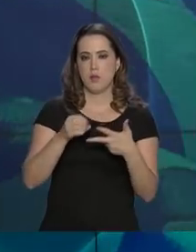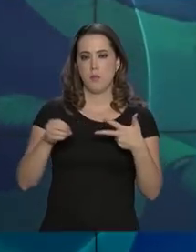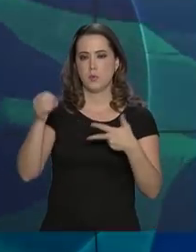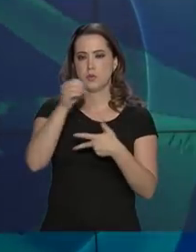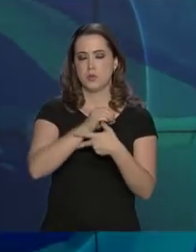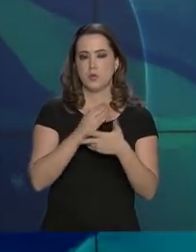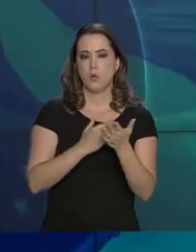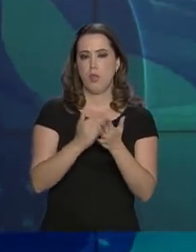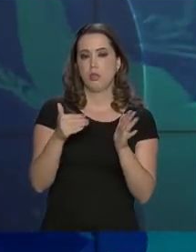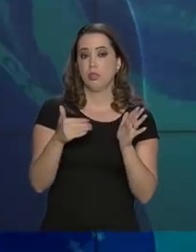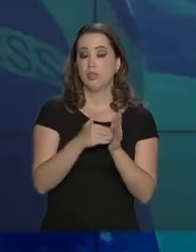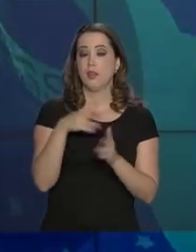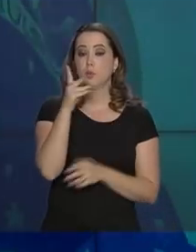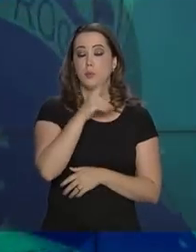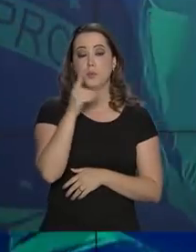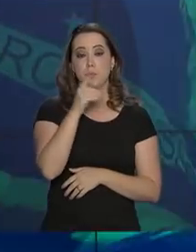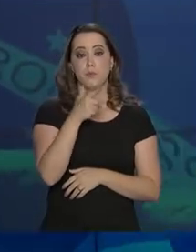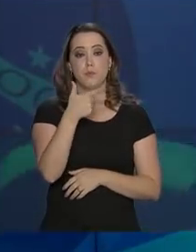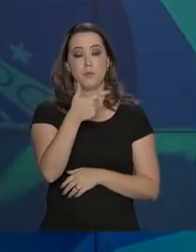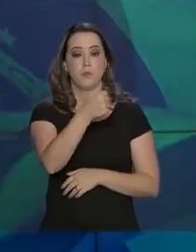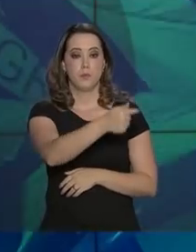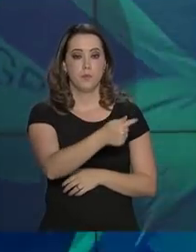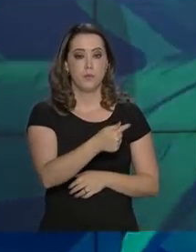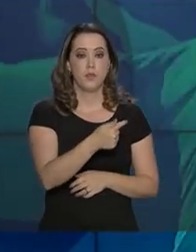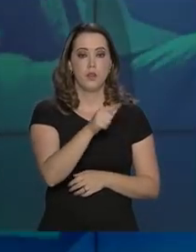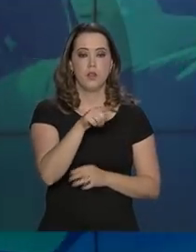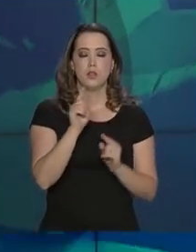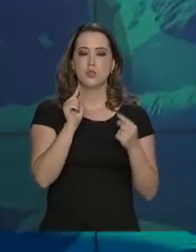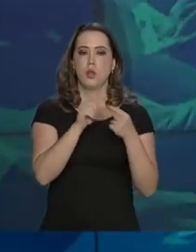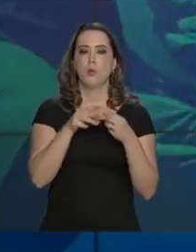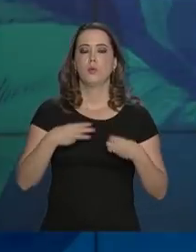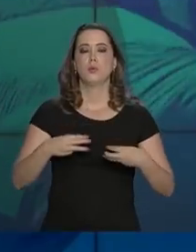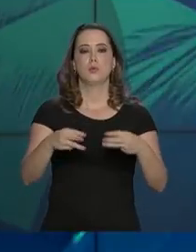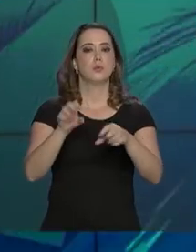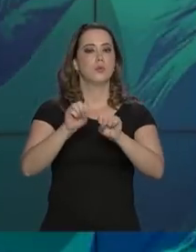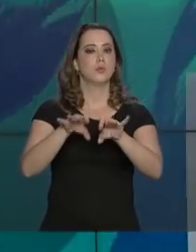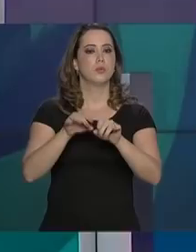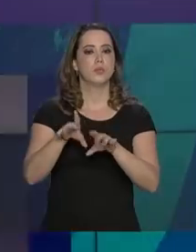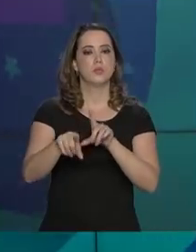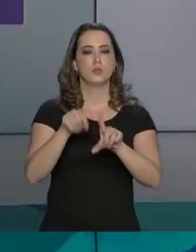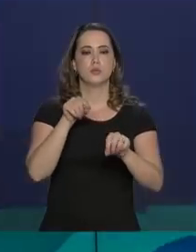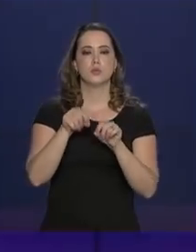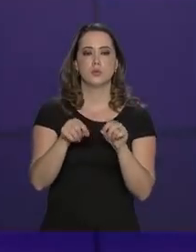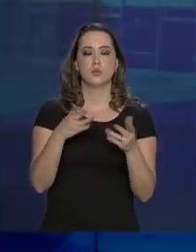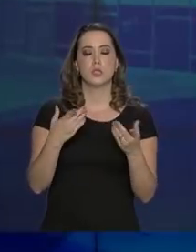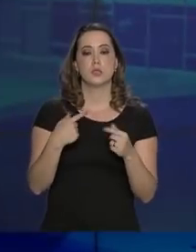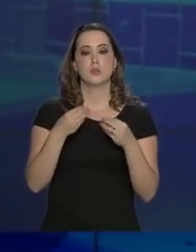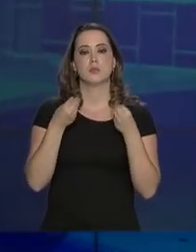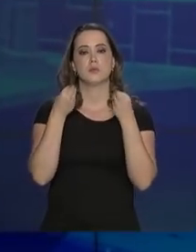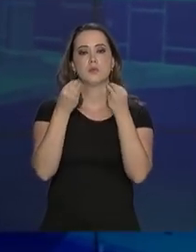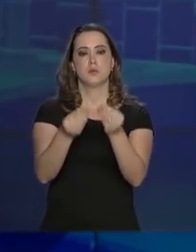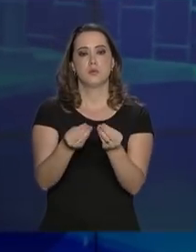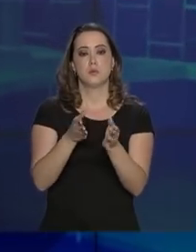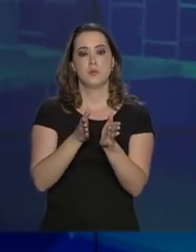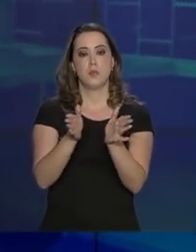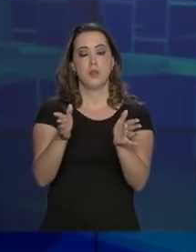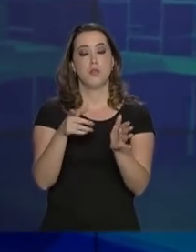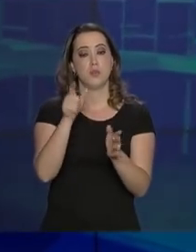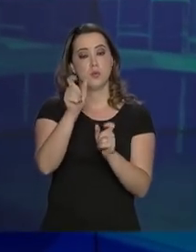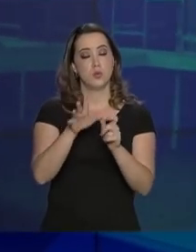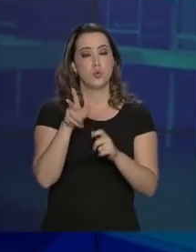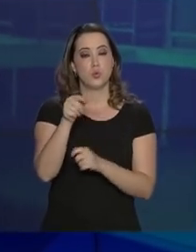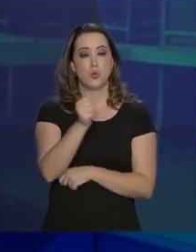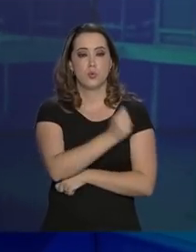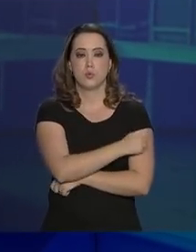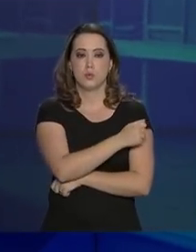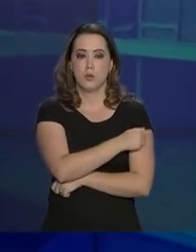prorrogadas até o próximo domingo, dia 27. De acordo com o Ministério da Educação, a decisão foi tomada para garantir o acesso de